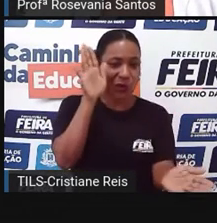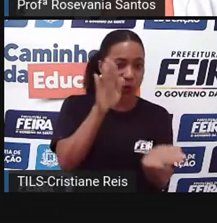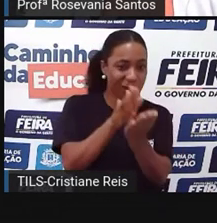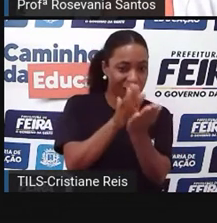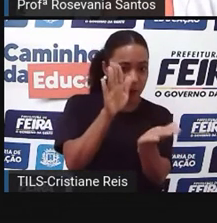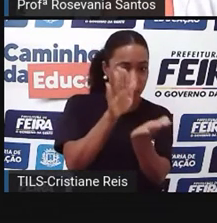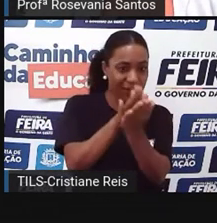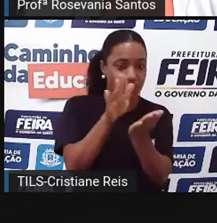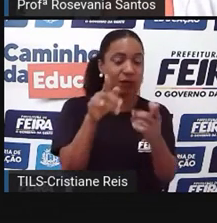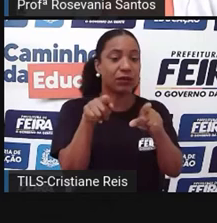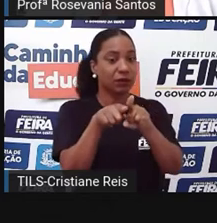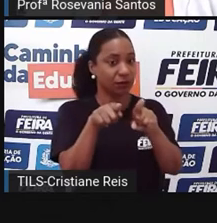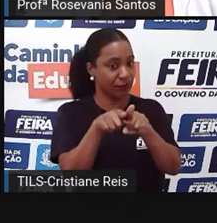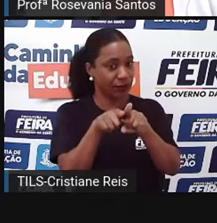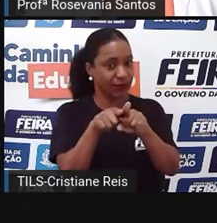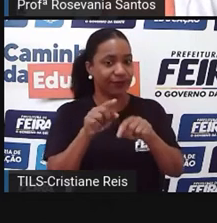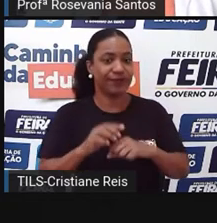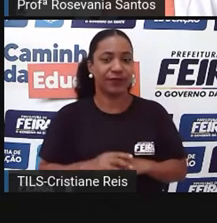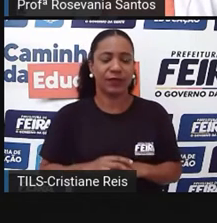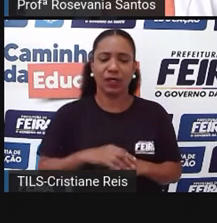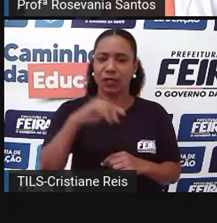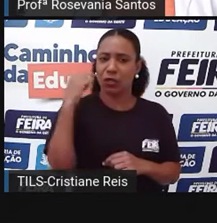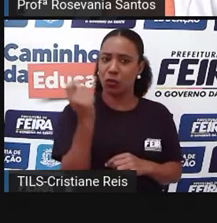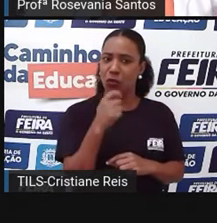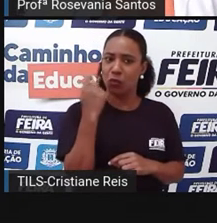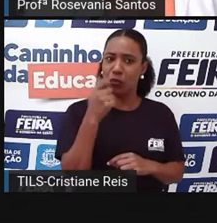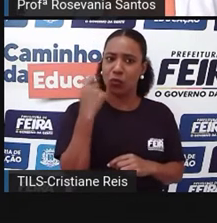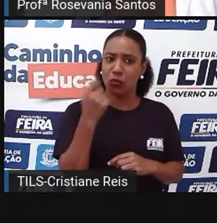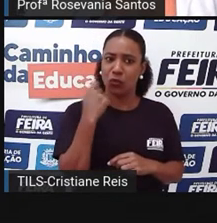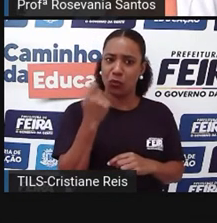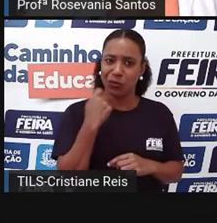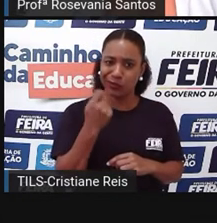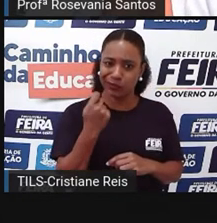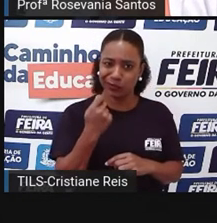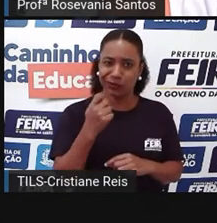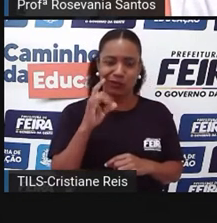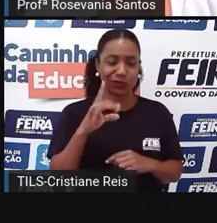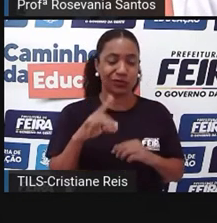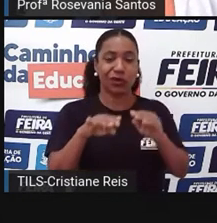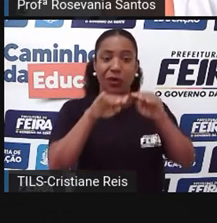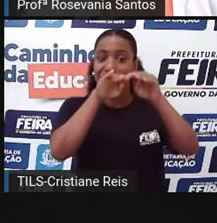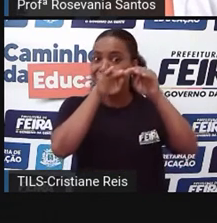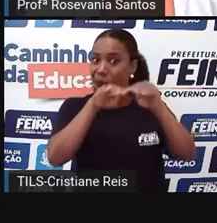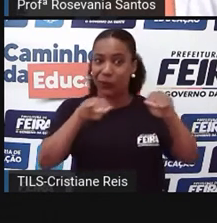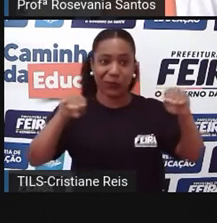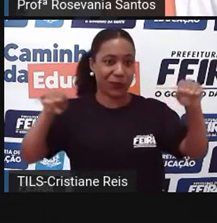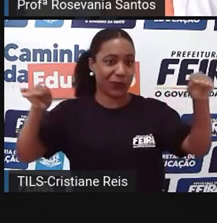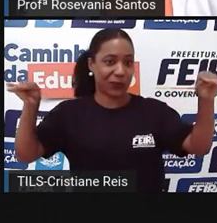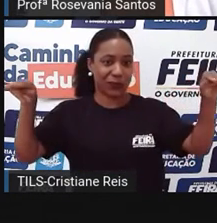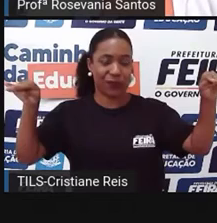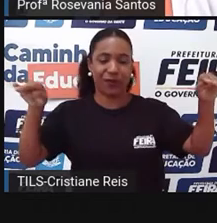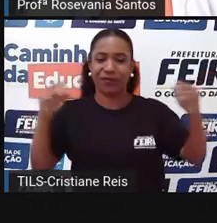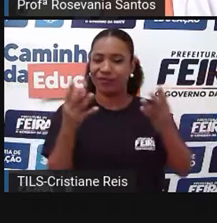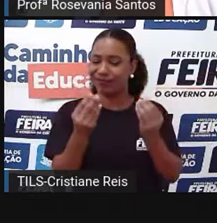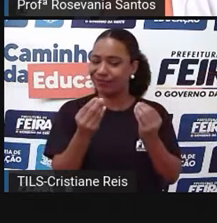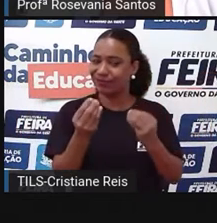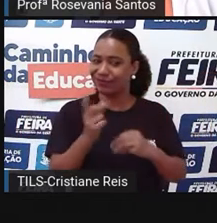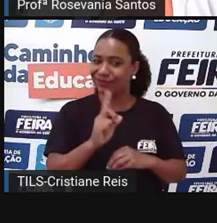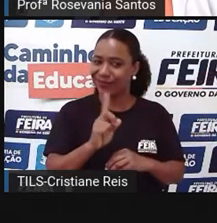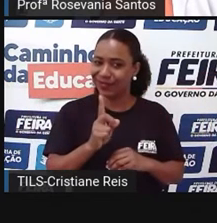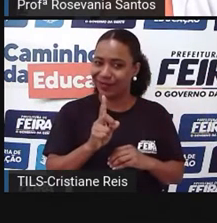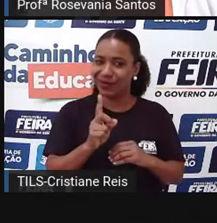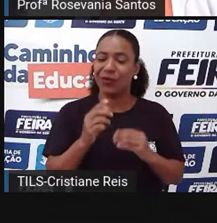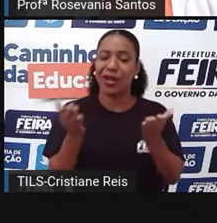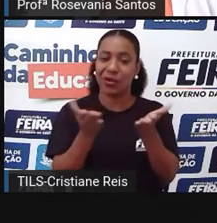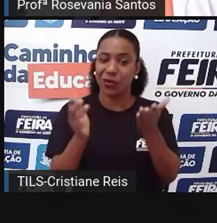então, aqui também ao sul, então não temos aquela área enorme de planície, como nós observamos nos primeiros mapas, agora